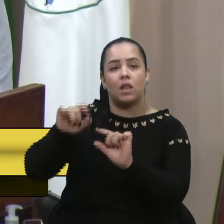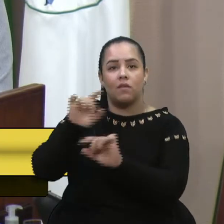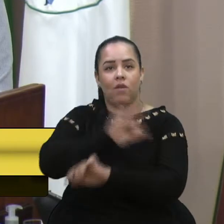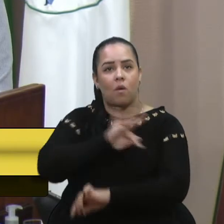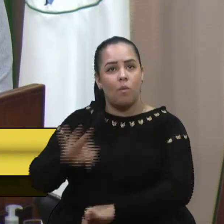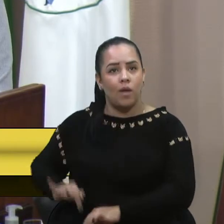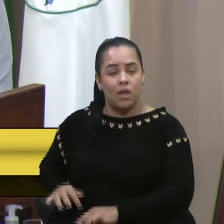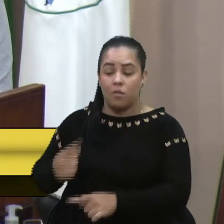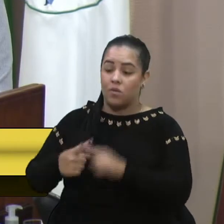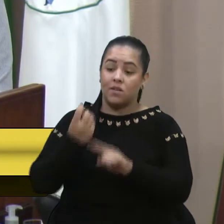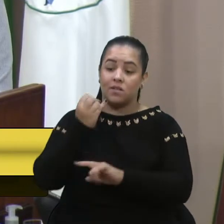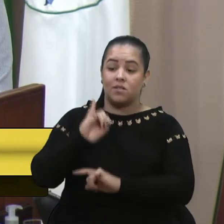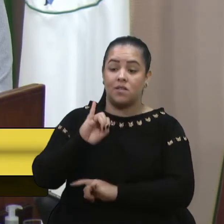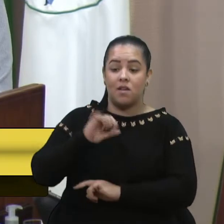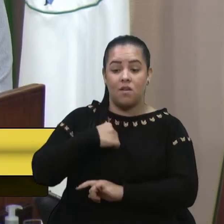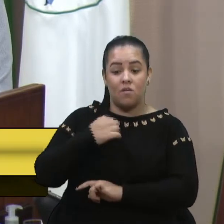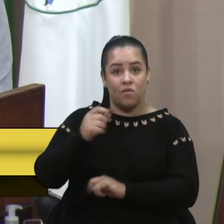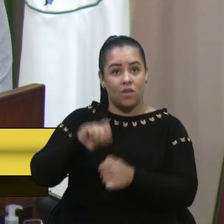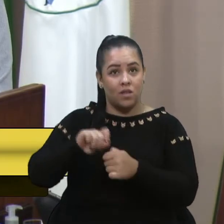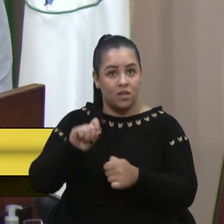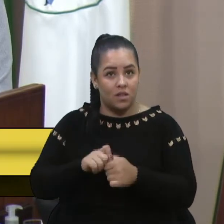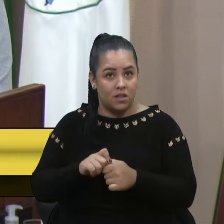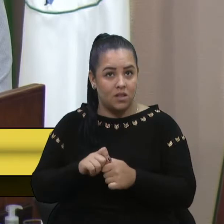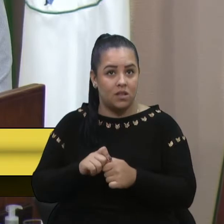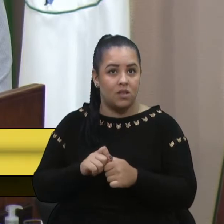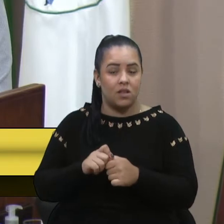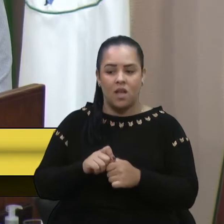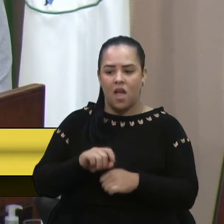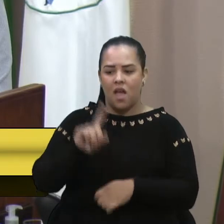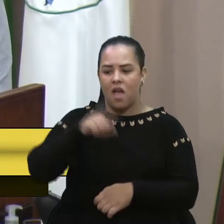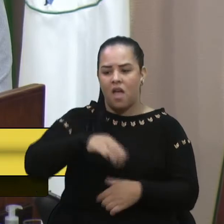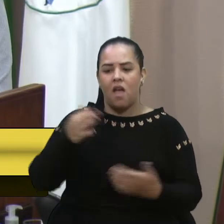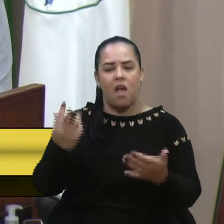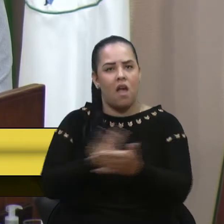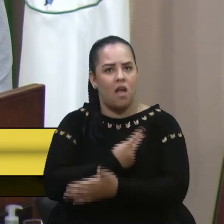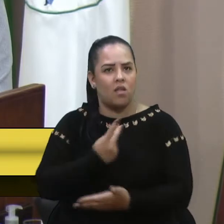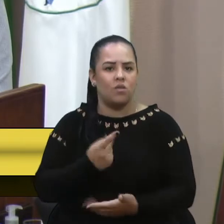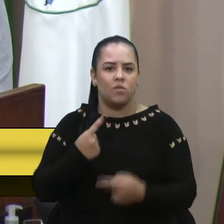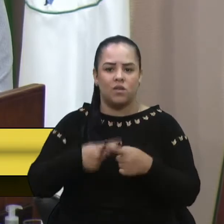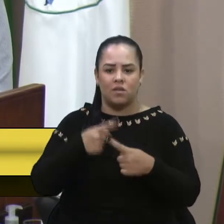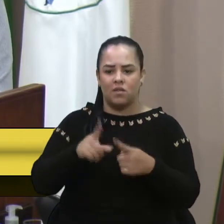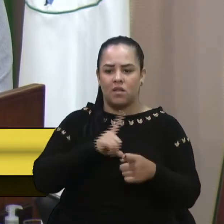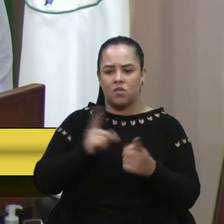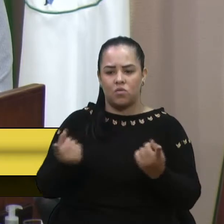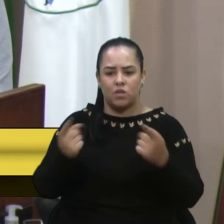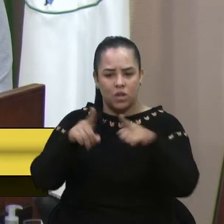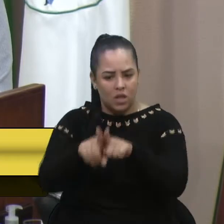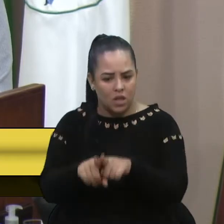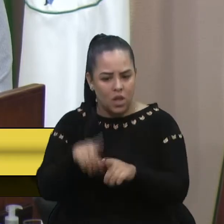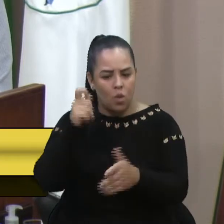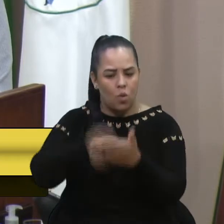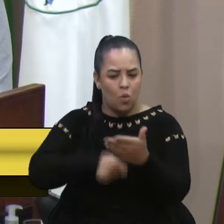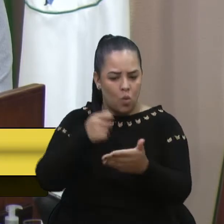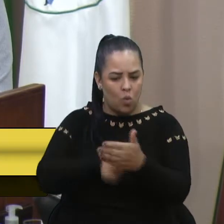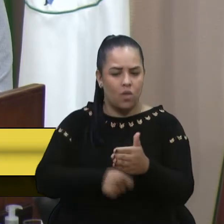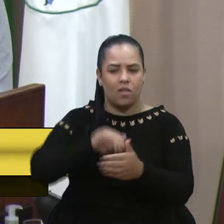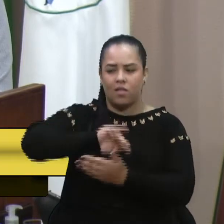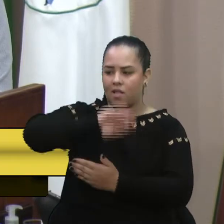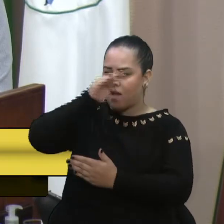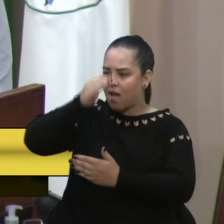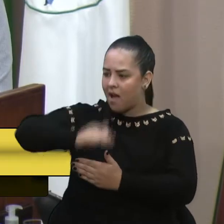assim o fizesse, cometeria uma grande injustiça. Afinal, nossa história de parcerias e lutas em favor da Serra Gaúcha por muitas vezes